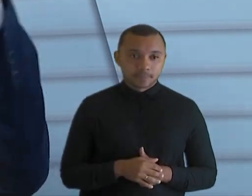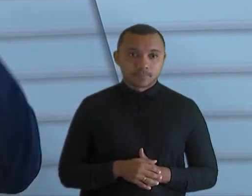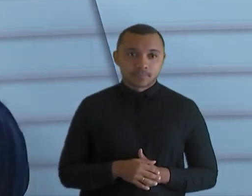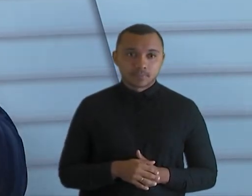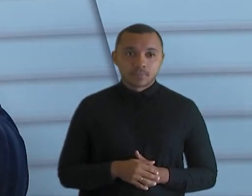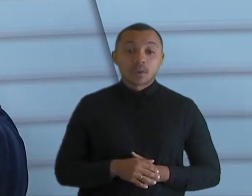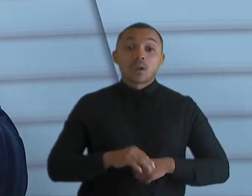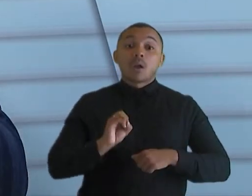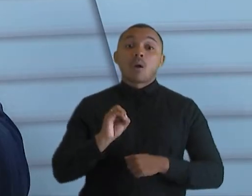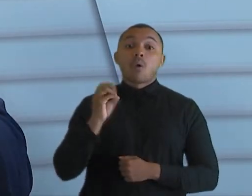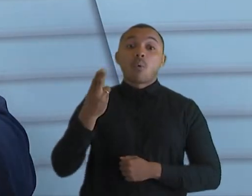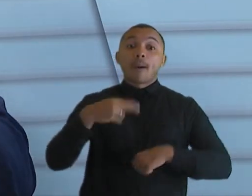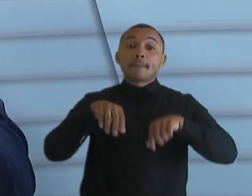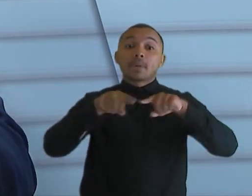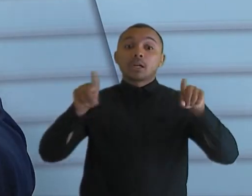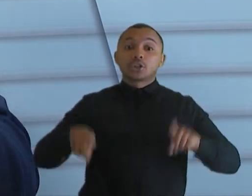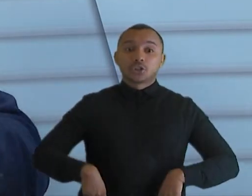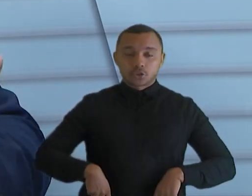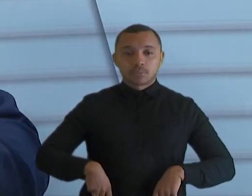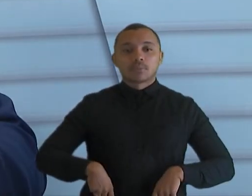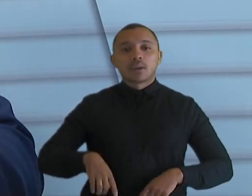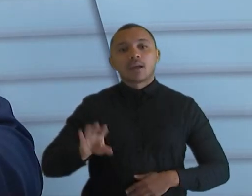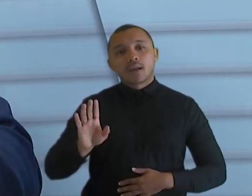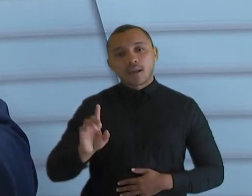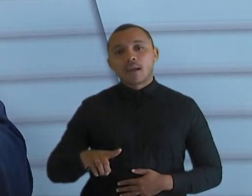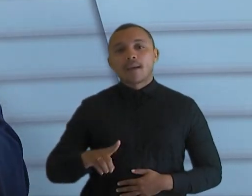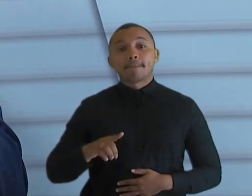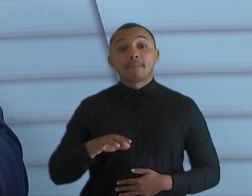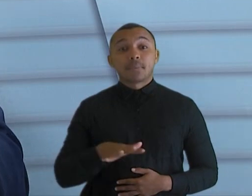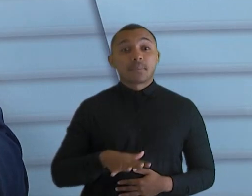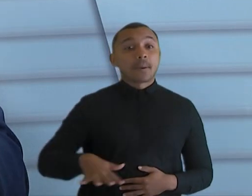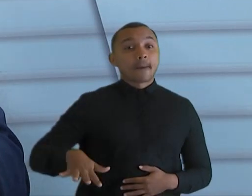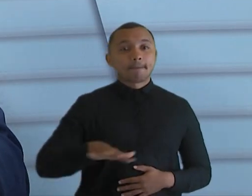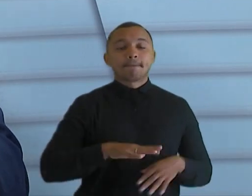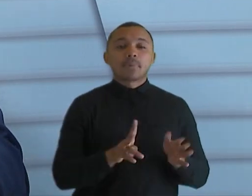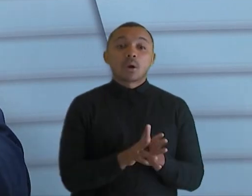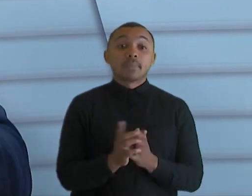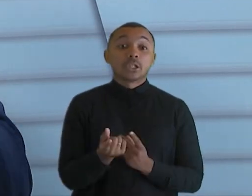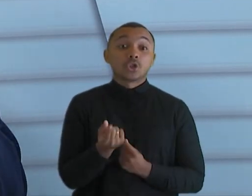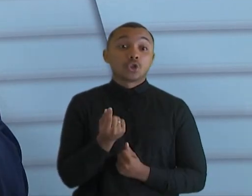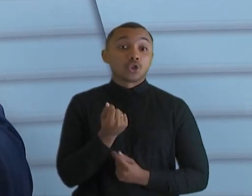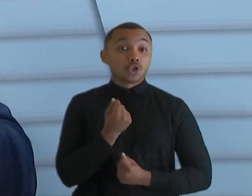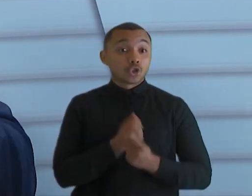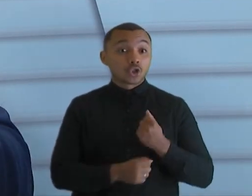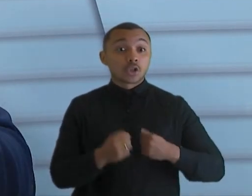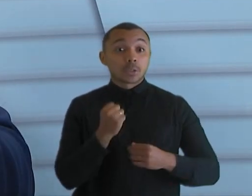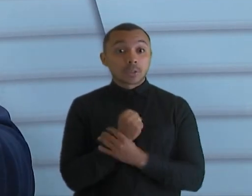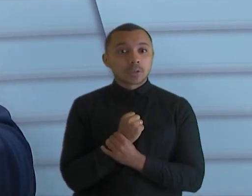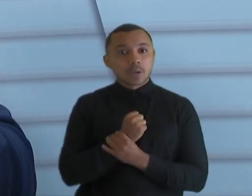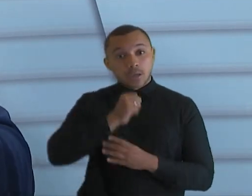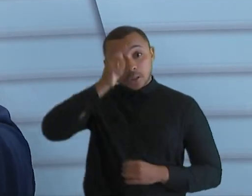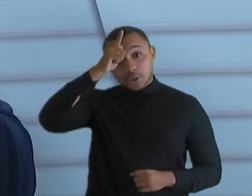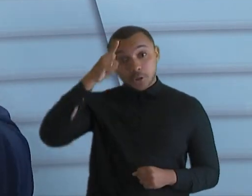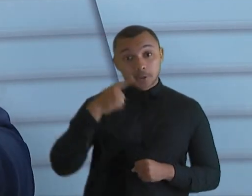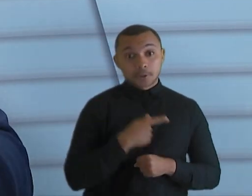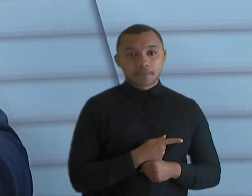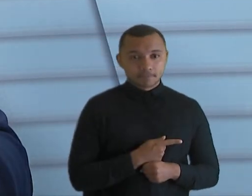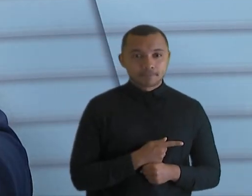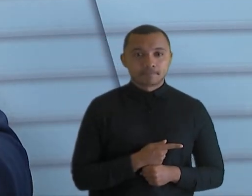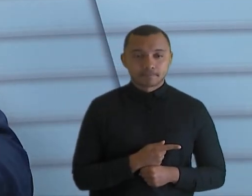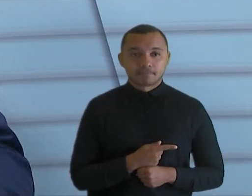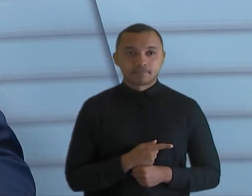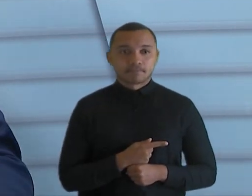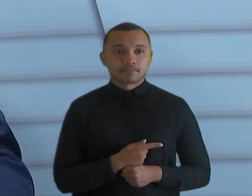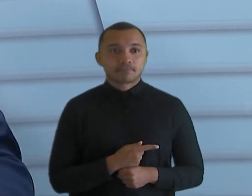planejado no orçamento. Então, são questões mais macro, de saúde financeira e econômica da gestão. Nesse caso, o